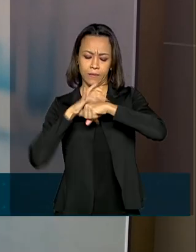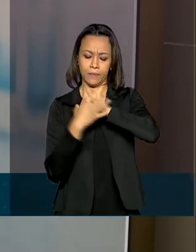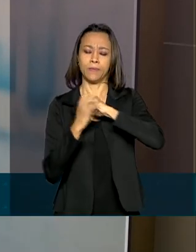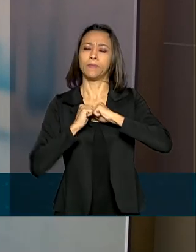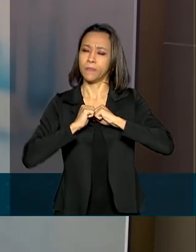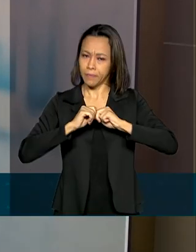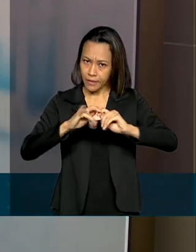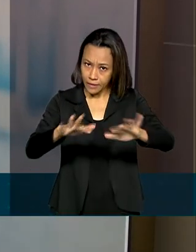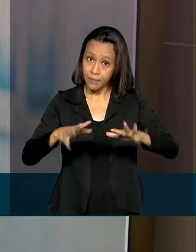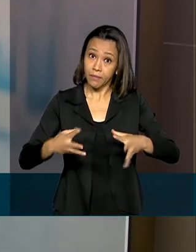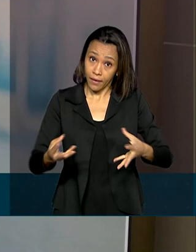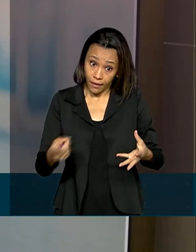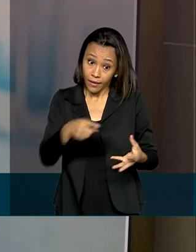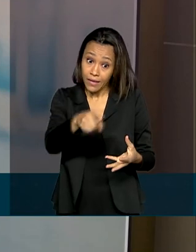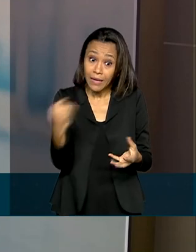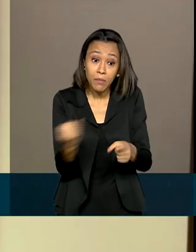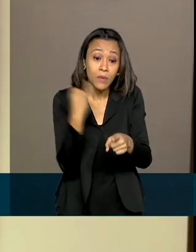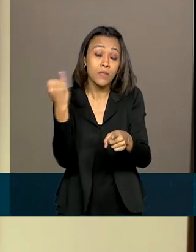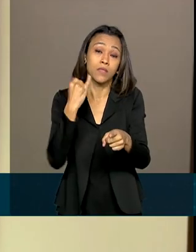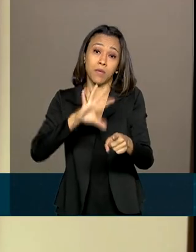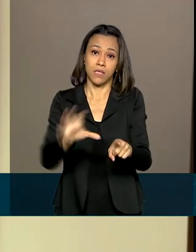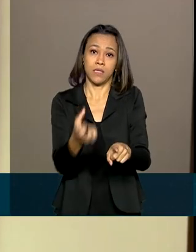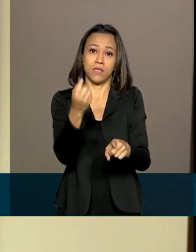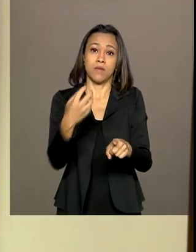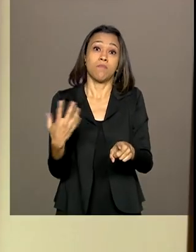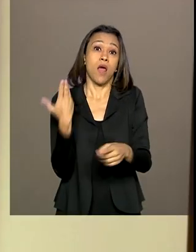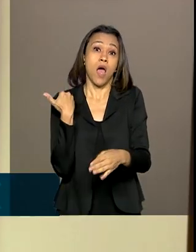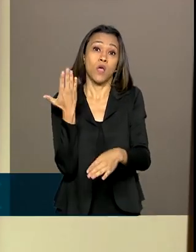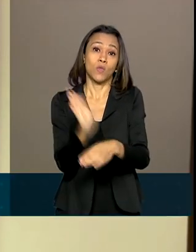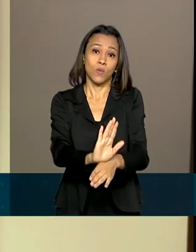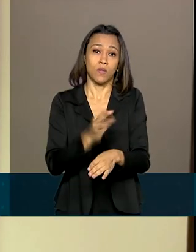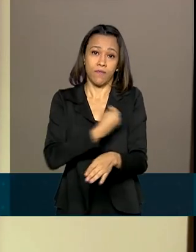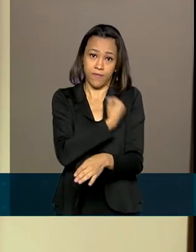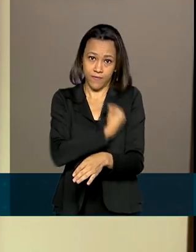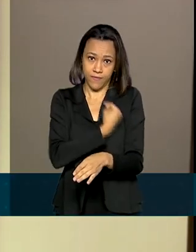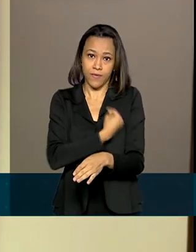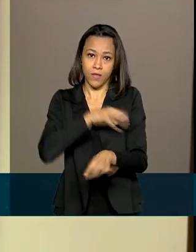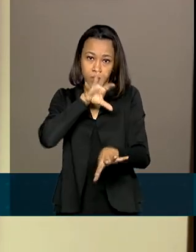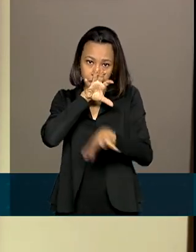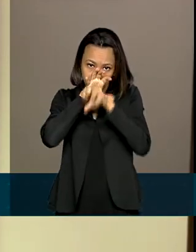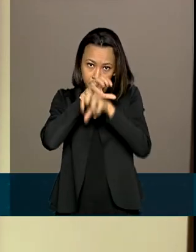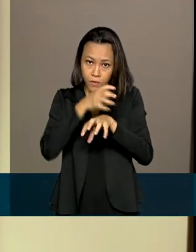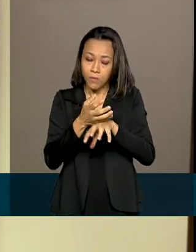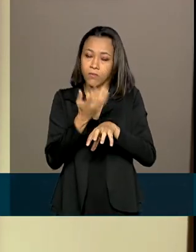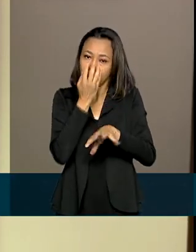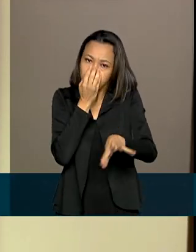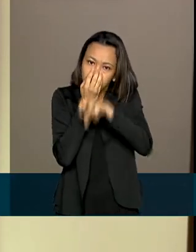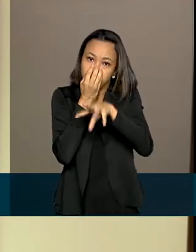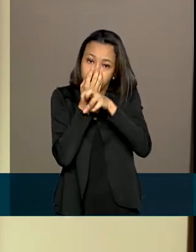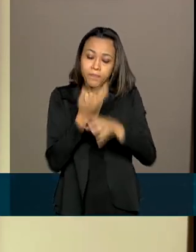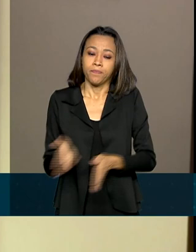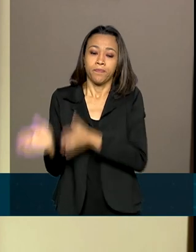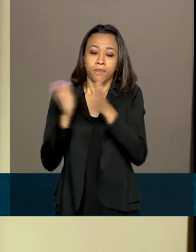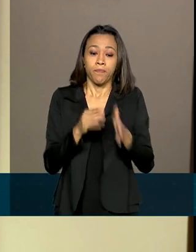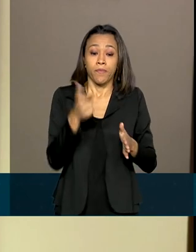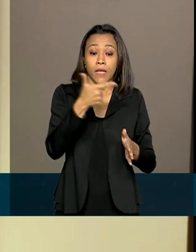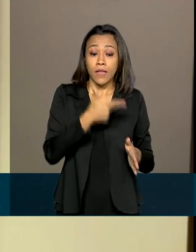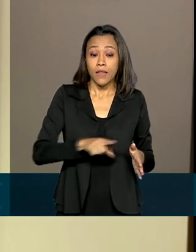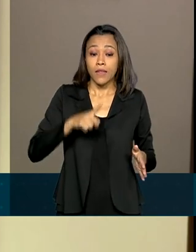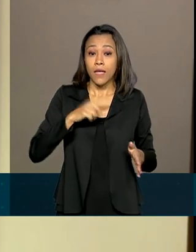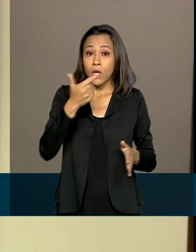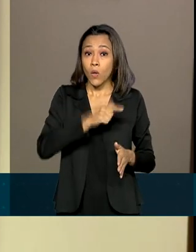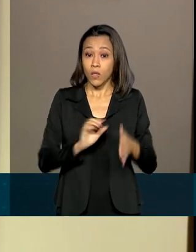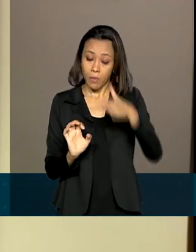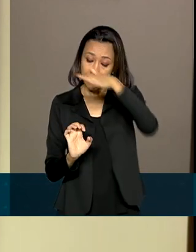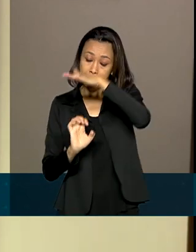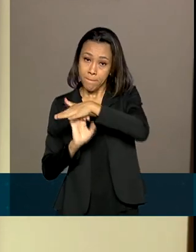esse equipamento que é tão importante para salvar vidas. O projeto também conta com apoio financeiro da Embrapi, Empresa Brasileira